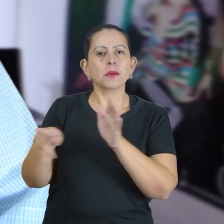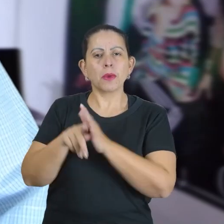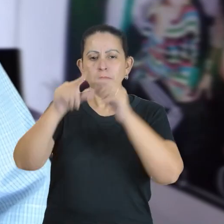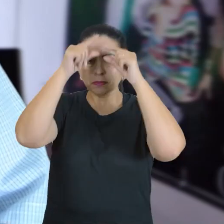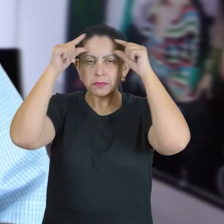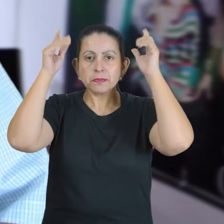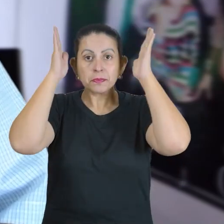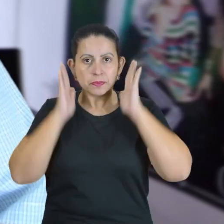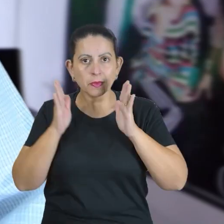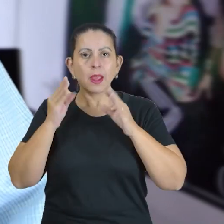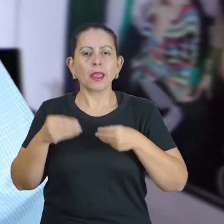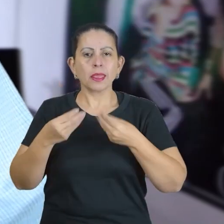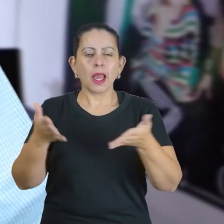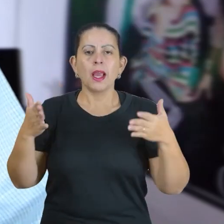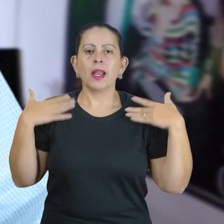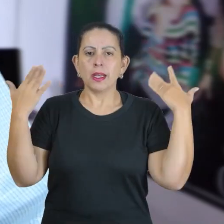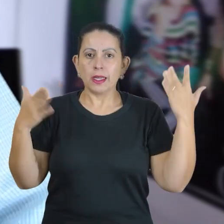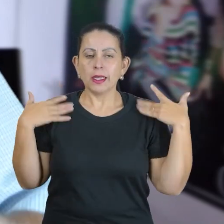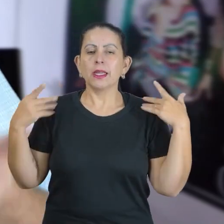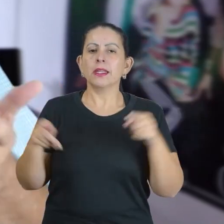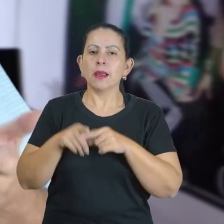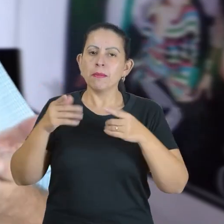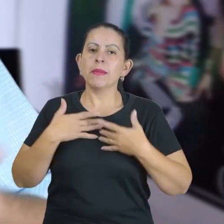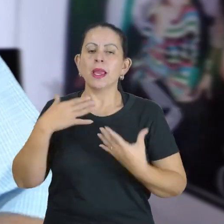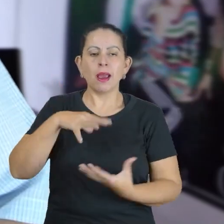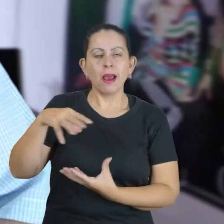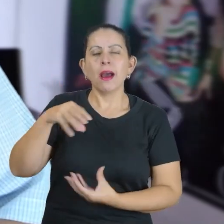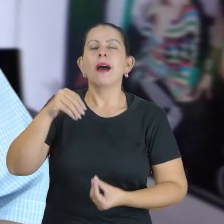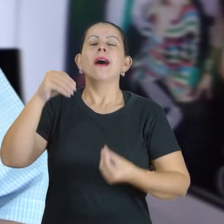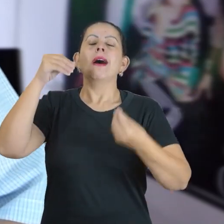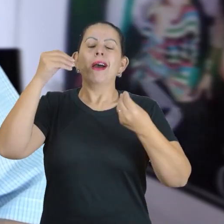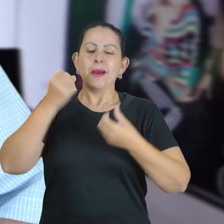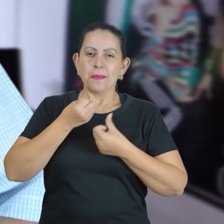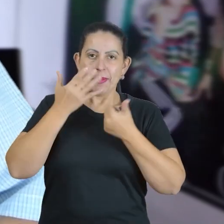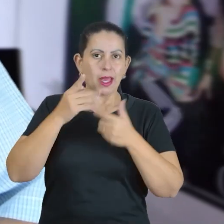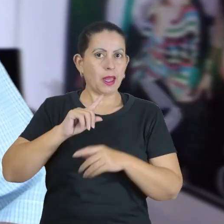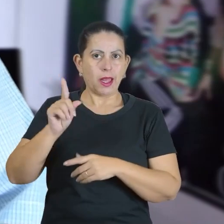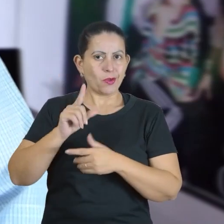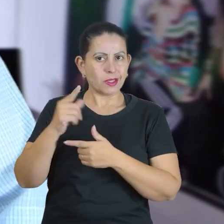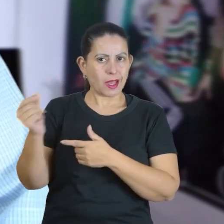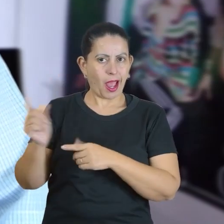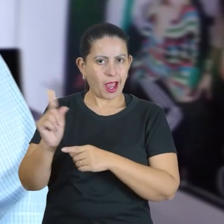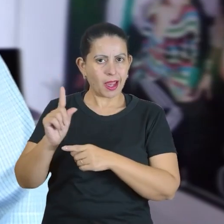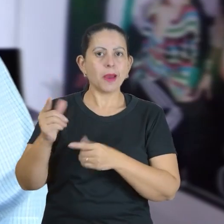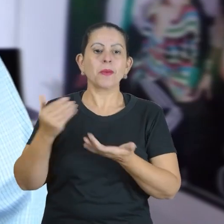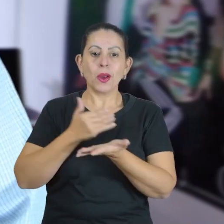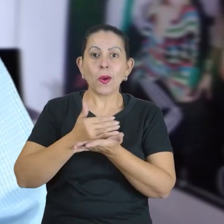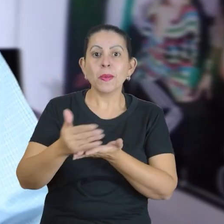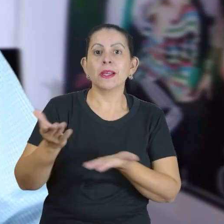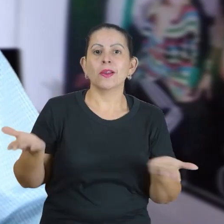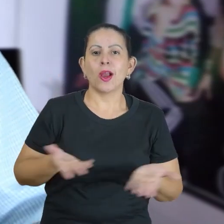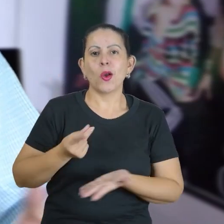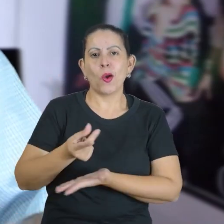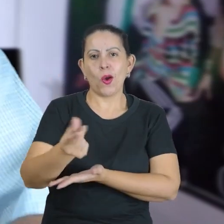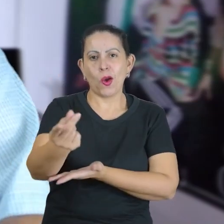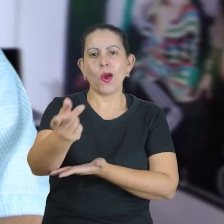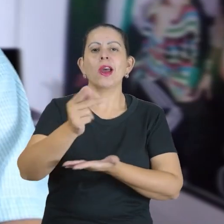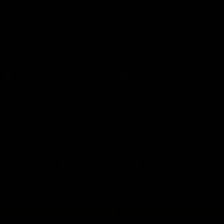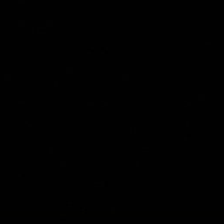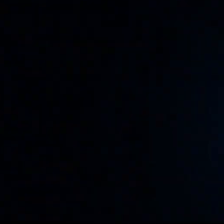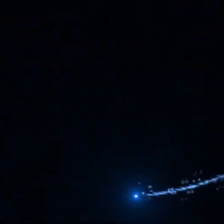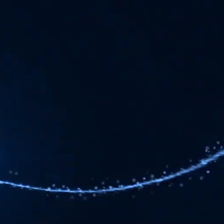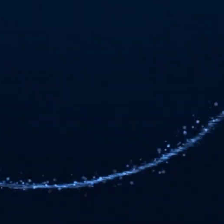para alegrar o seu dia e levantar o seu astral. Não saia daí, porque o Eternidade está começando.